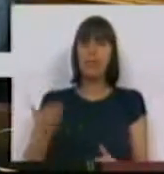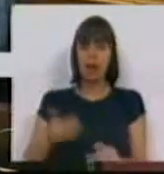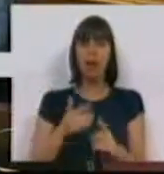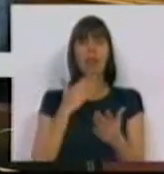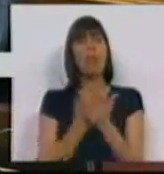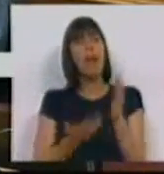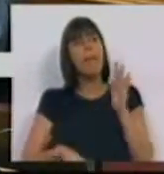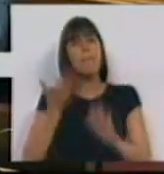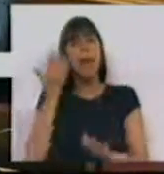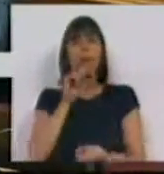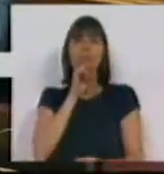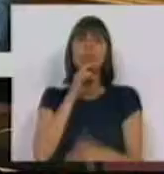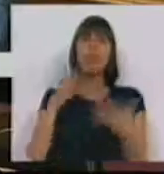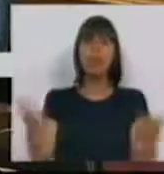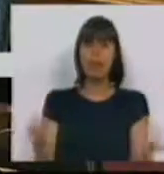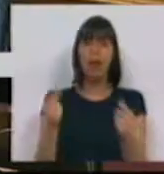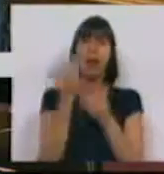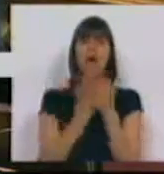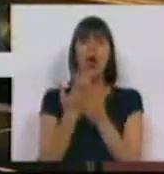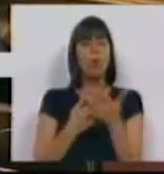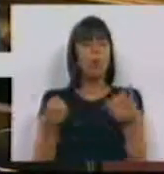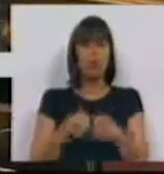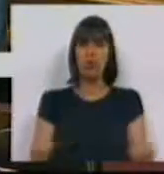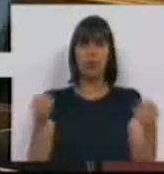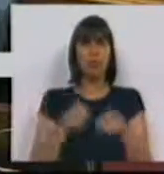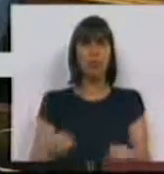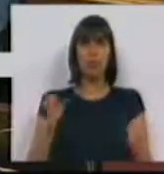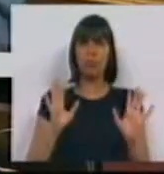aumenta as potencialidades da economia. Nenhum.